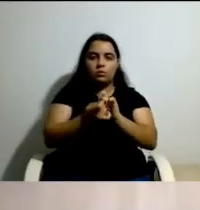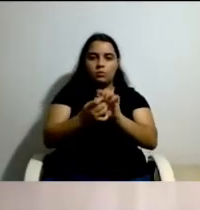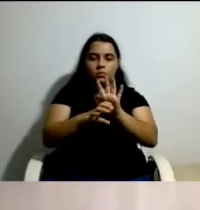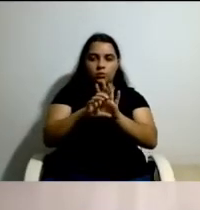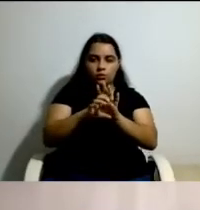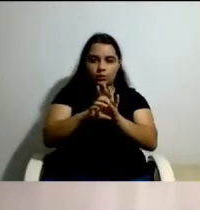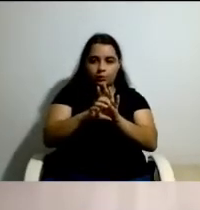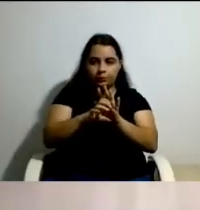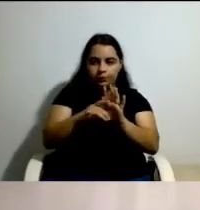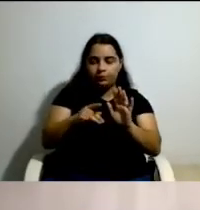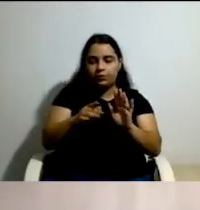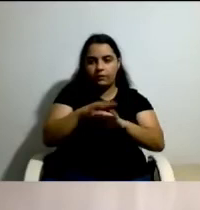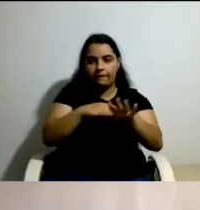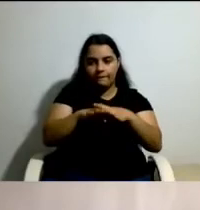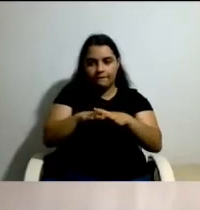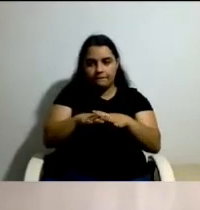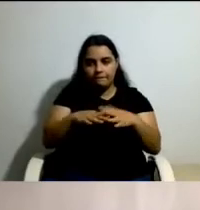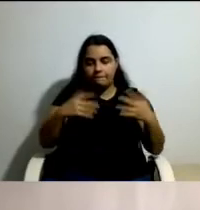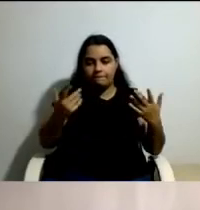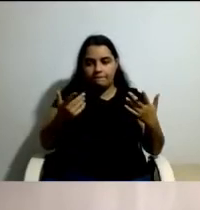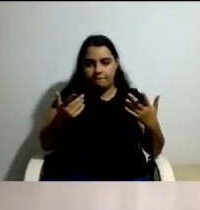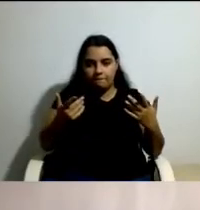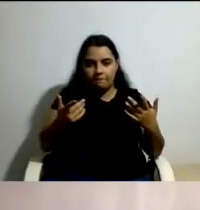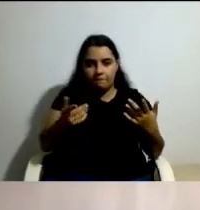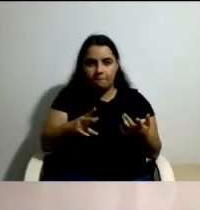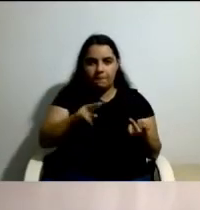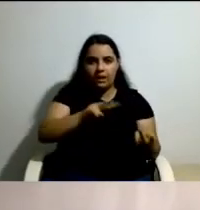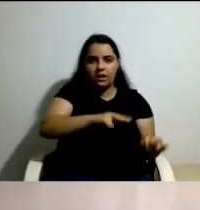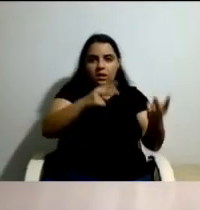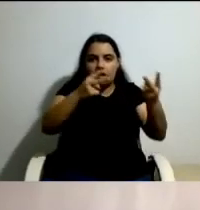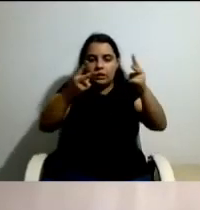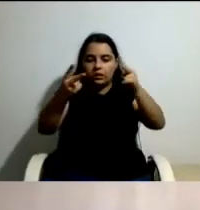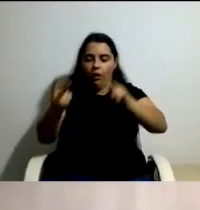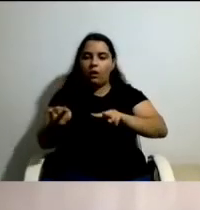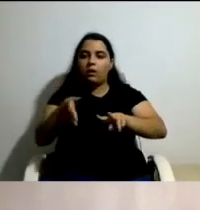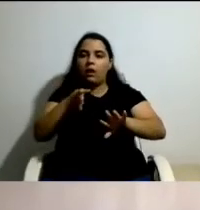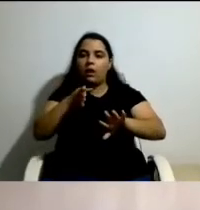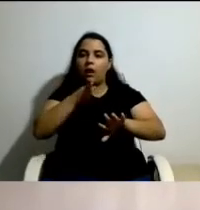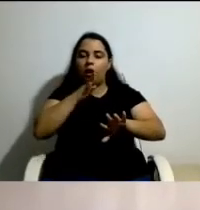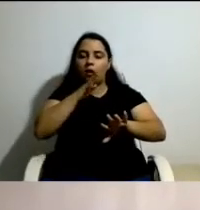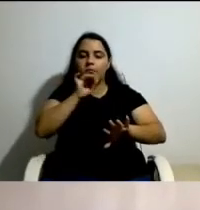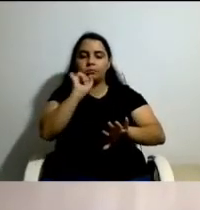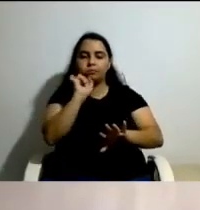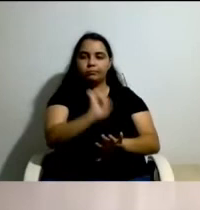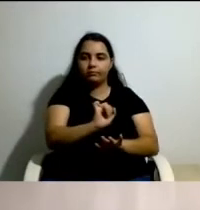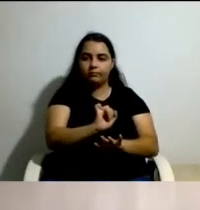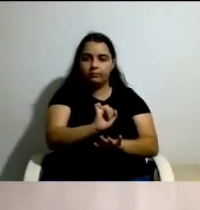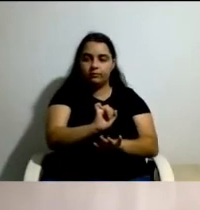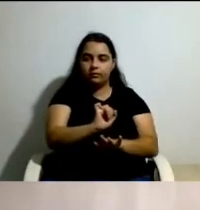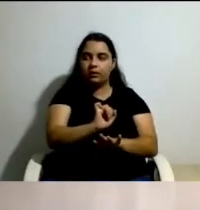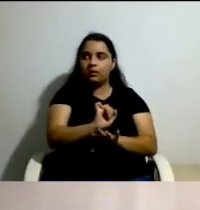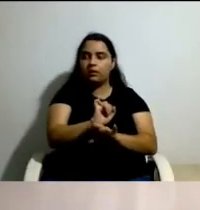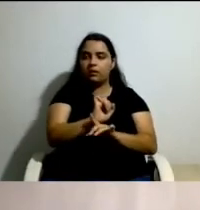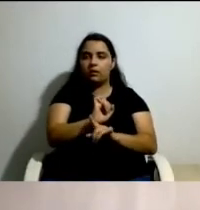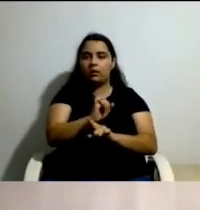a transição para a habitação autónoma tinha implicações profundas na vida das pessoas com deficiência